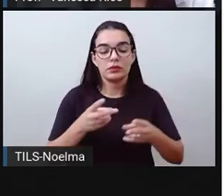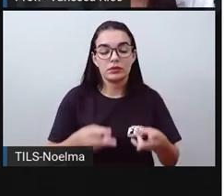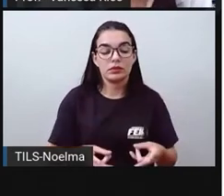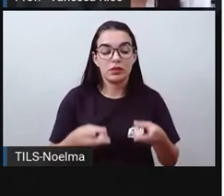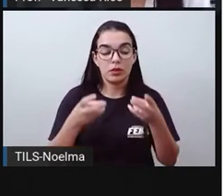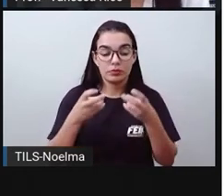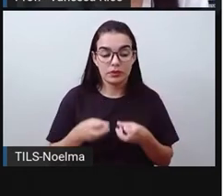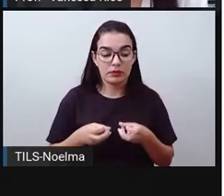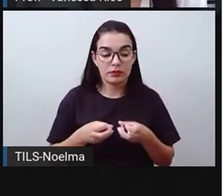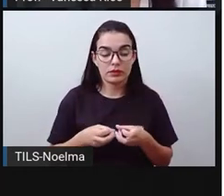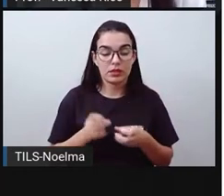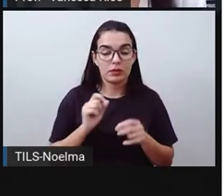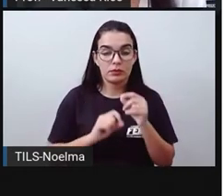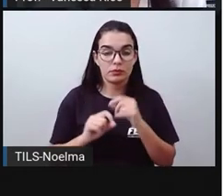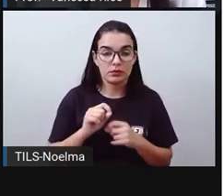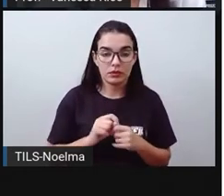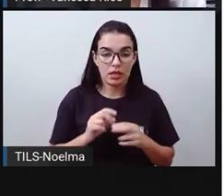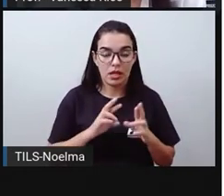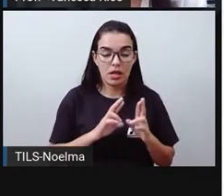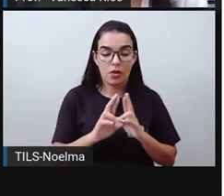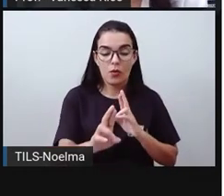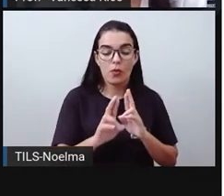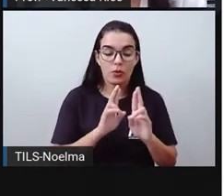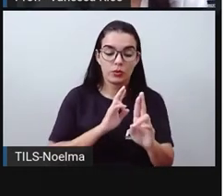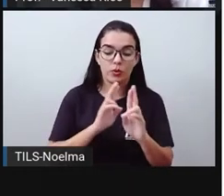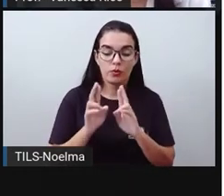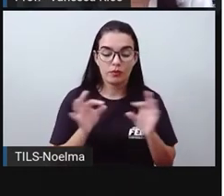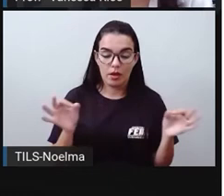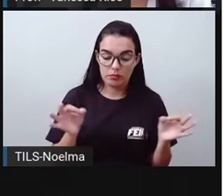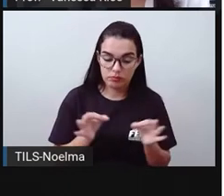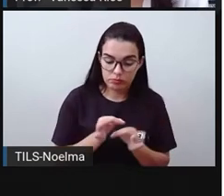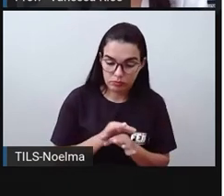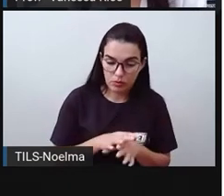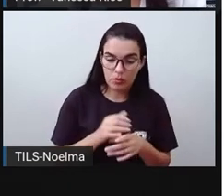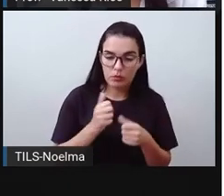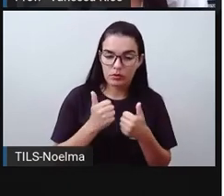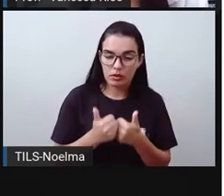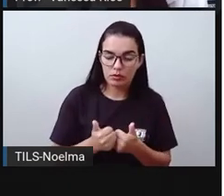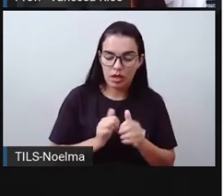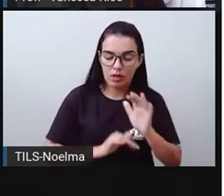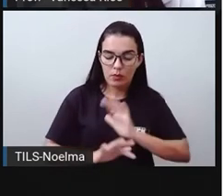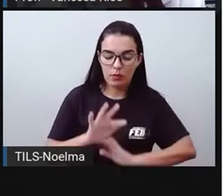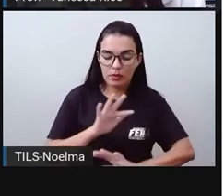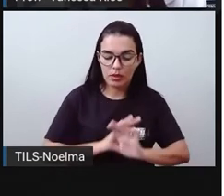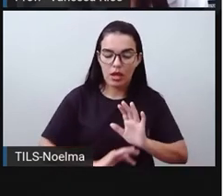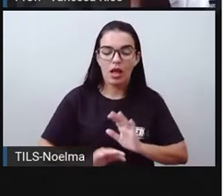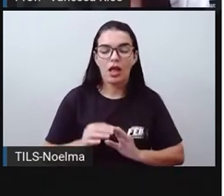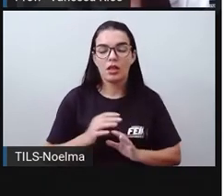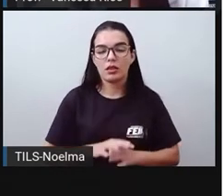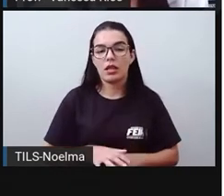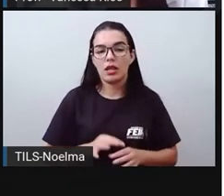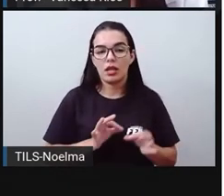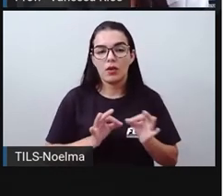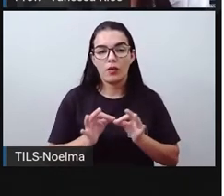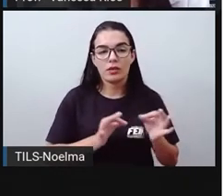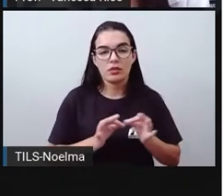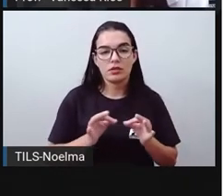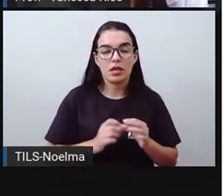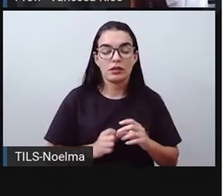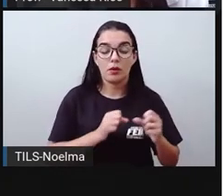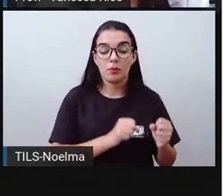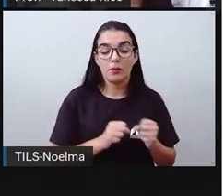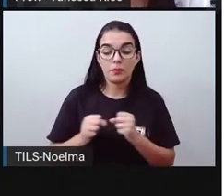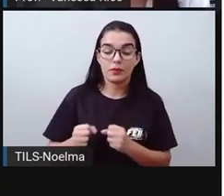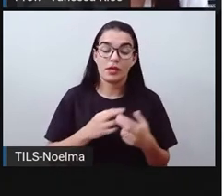para que essas rodovias sejam conservadas, cuidadas, zeladas, por cada poder que estiver